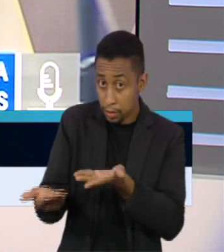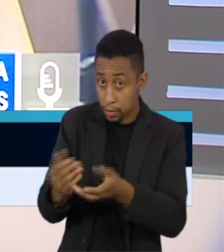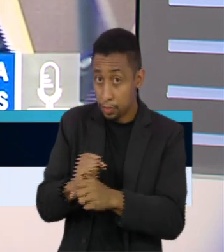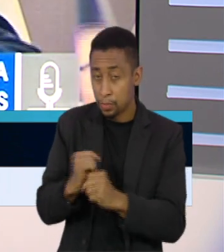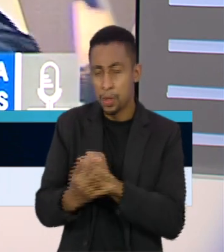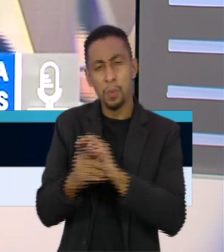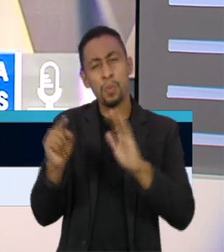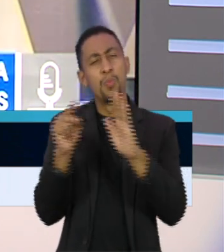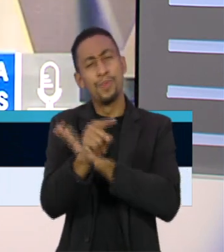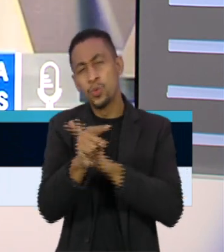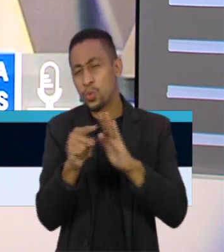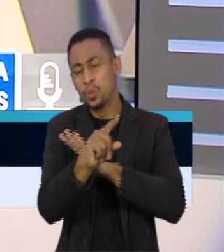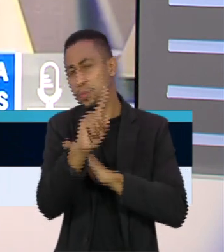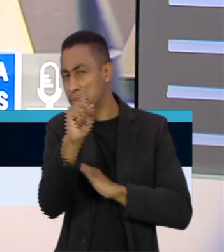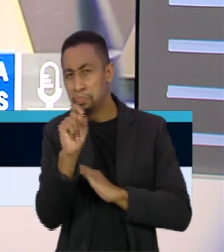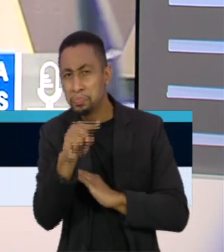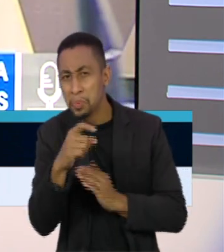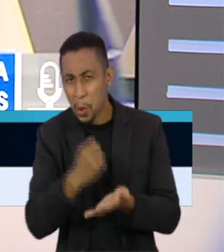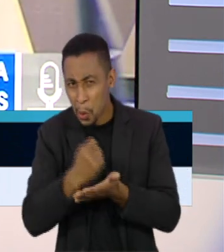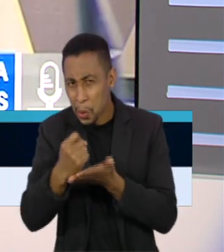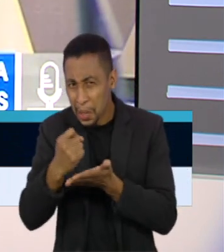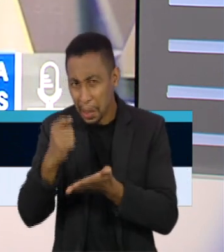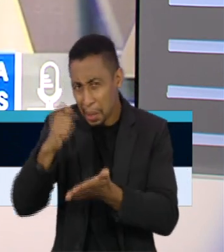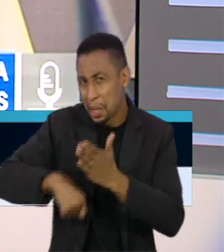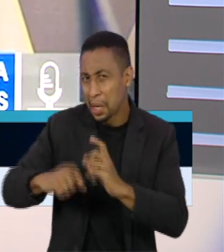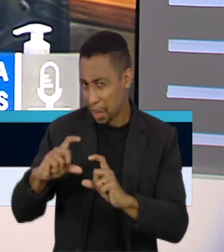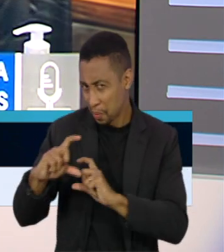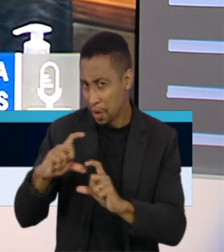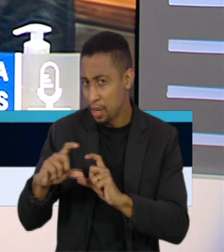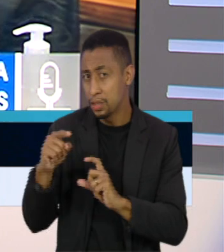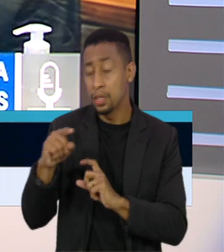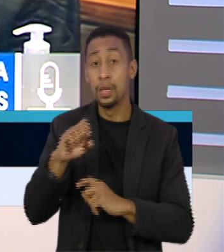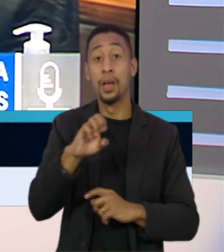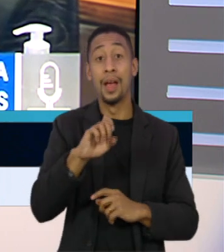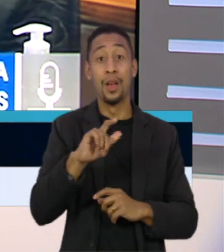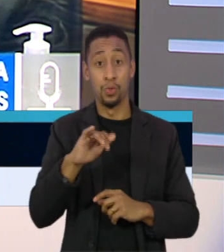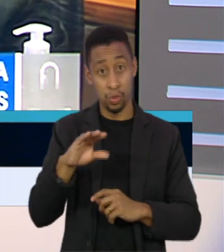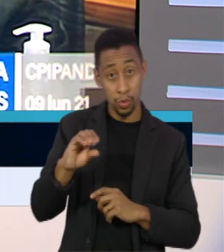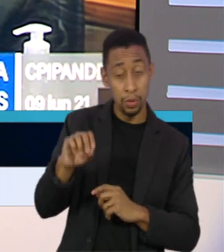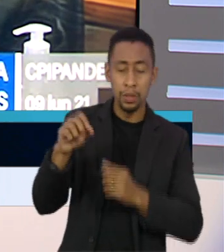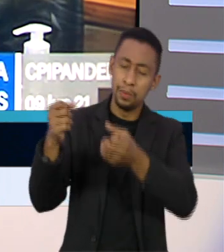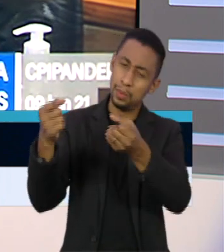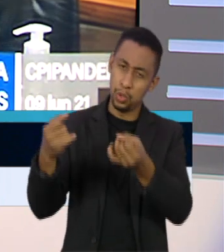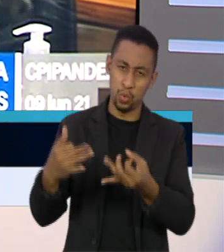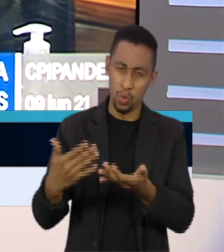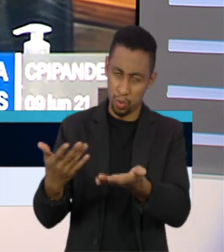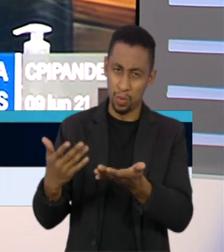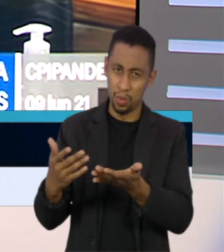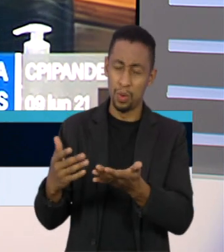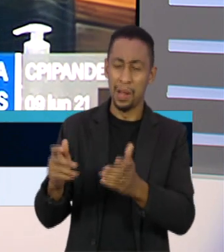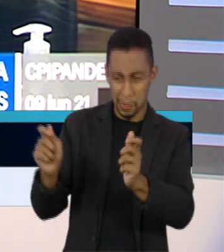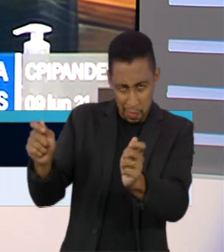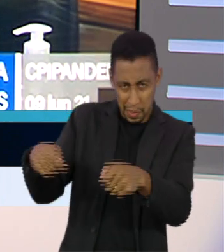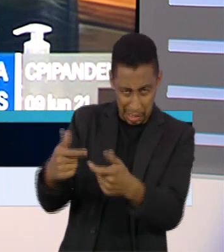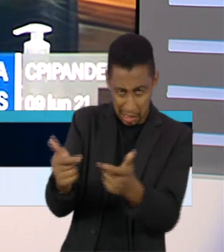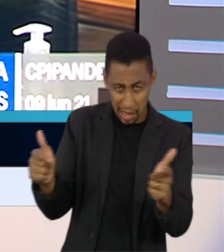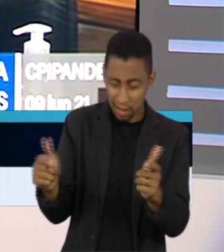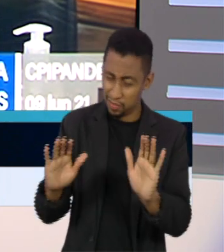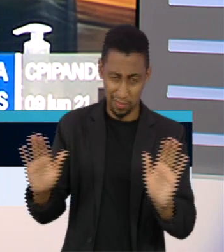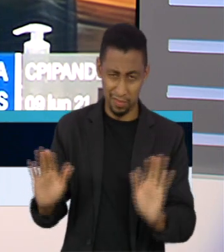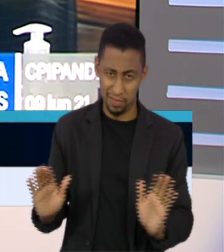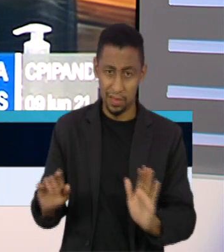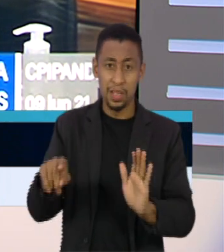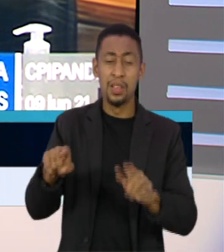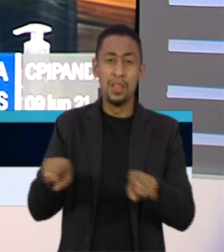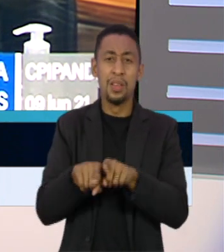Questionado sobre os contratos com a Pfizer, Elcio Franco disse que não houve nem incompetência nem ineficiência da pasta